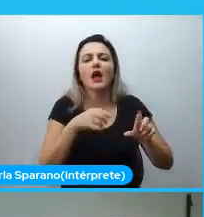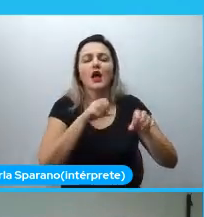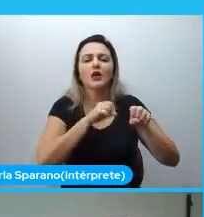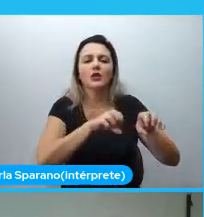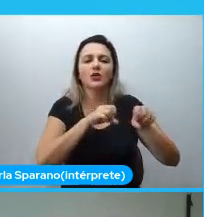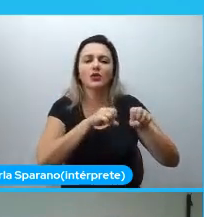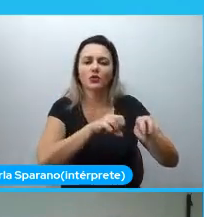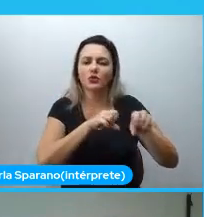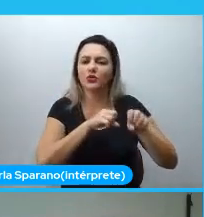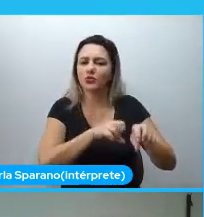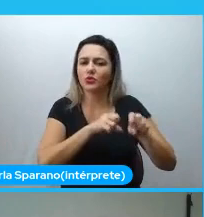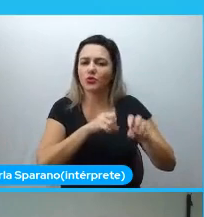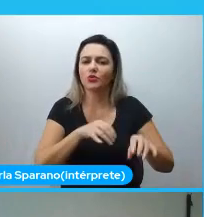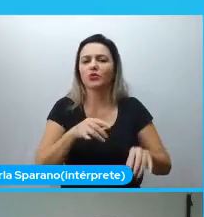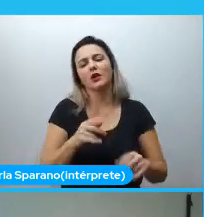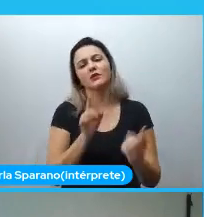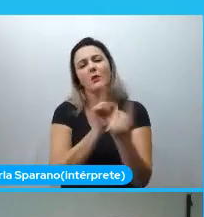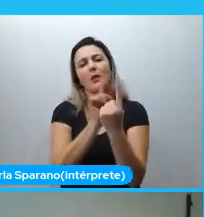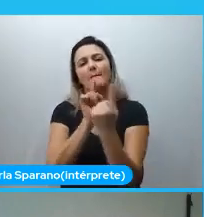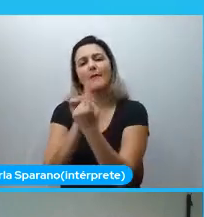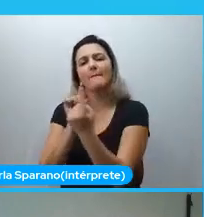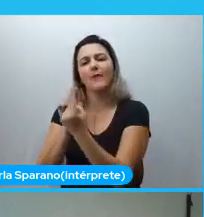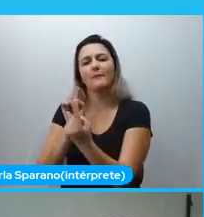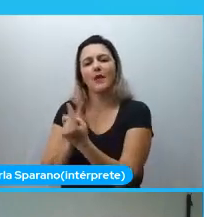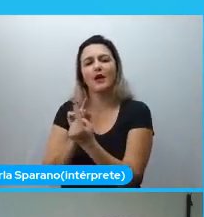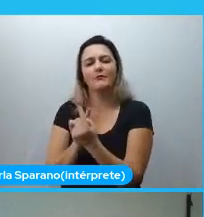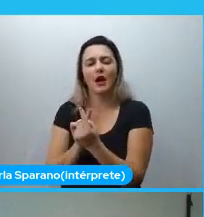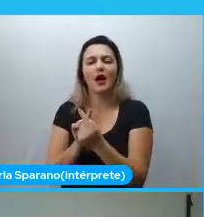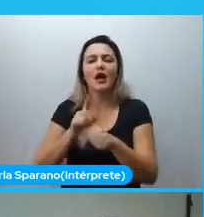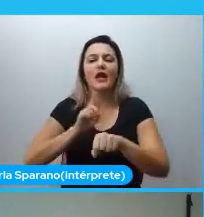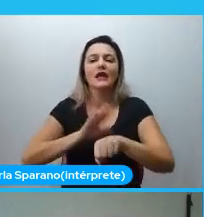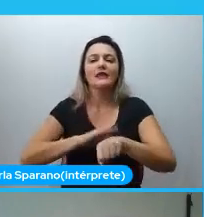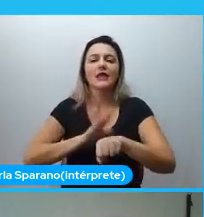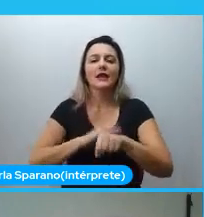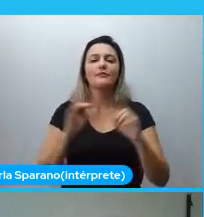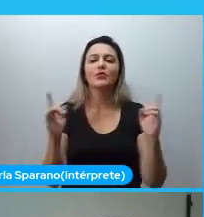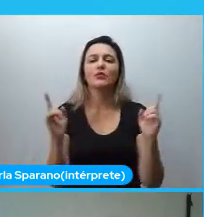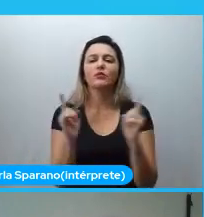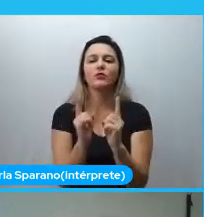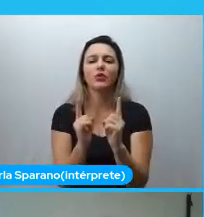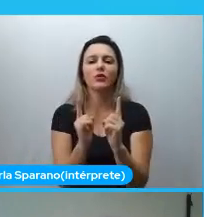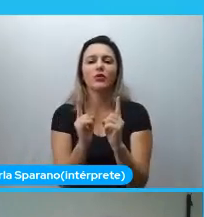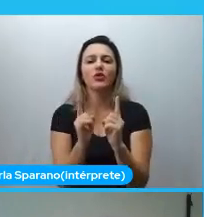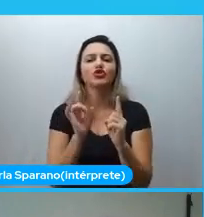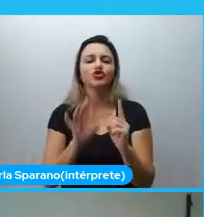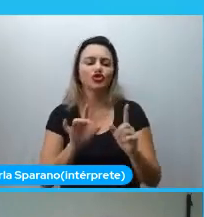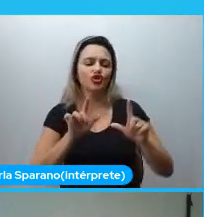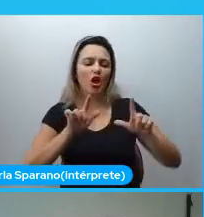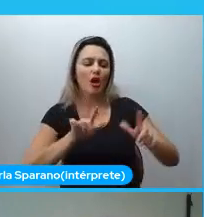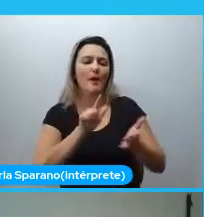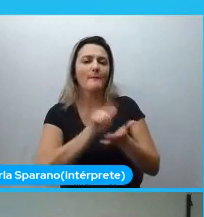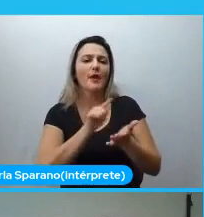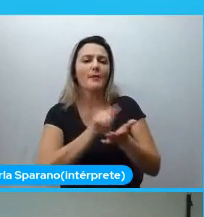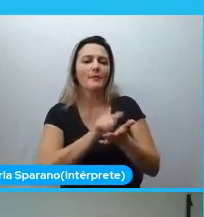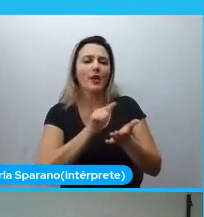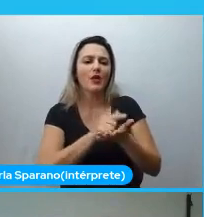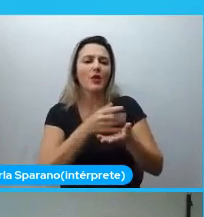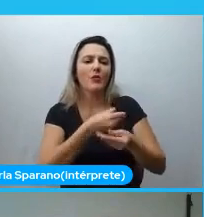folheto informativo, surte efeito? Lembrando que era um ambiente hospitalar e o nosso